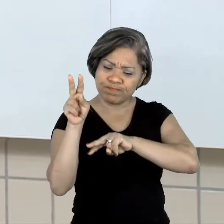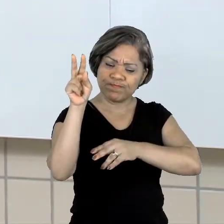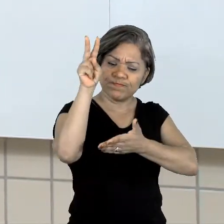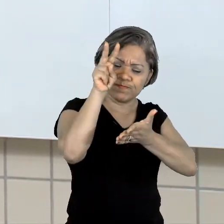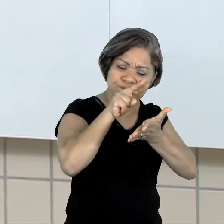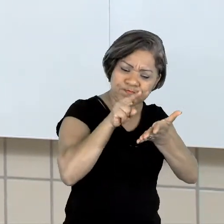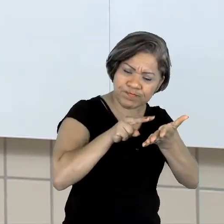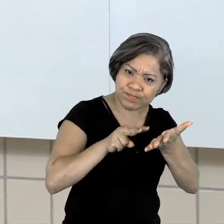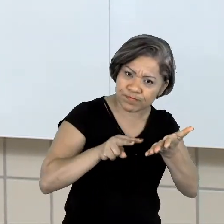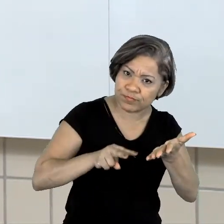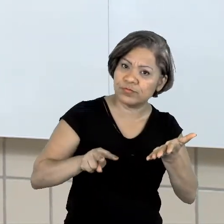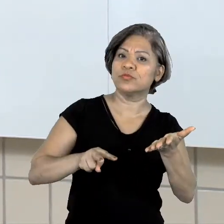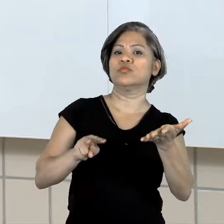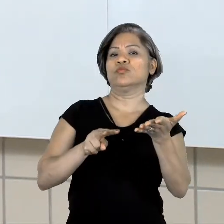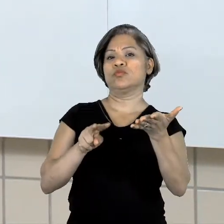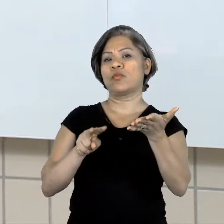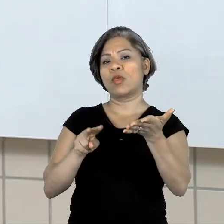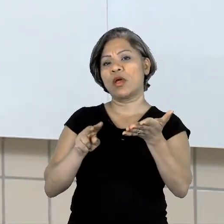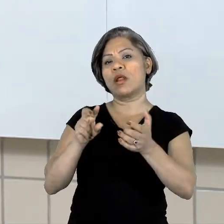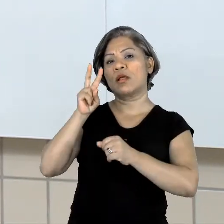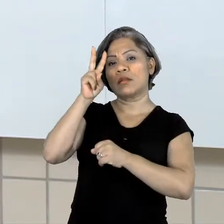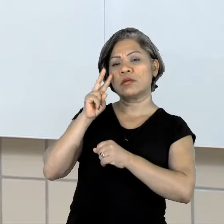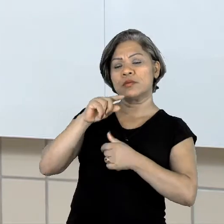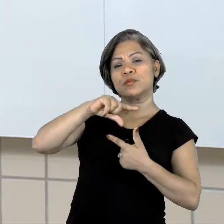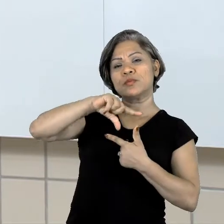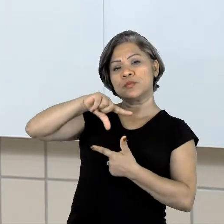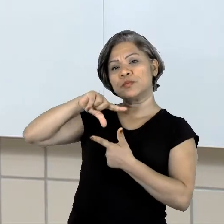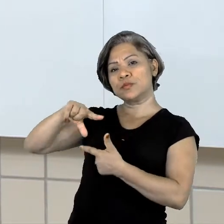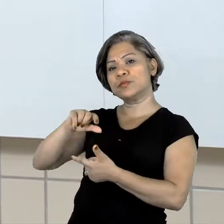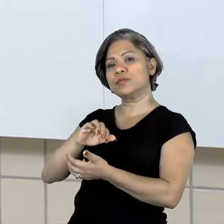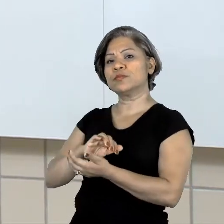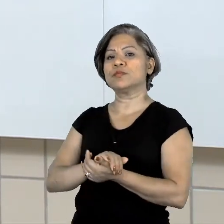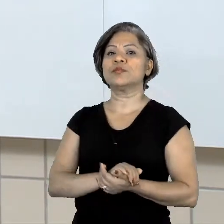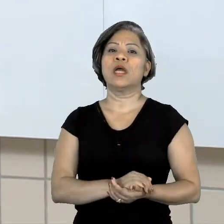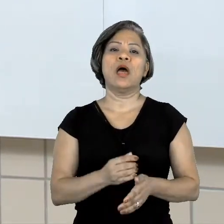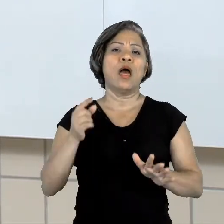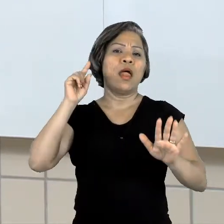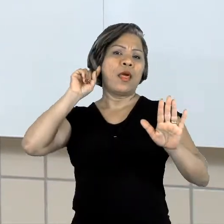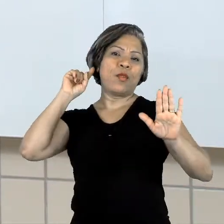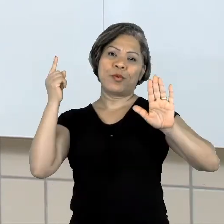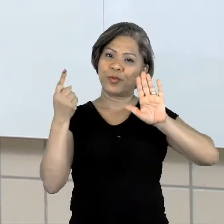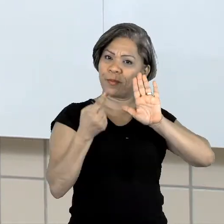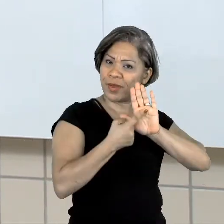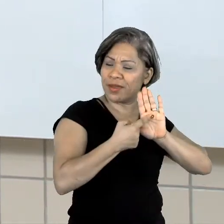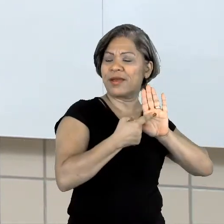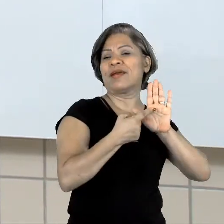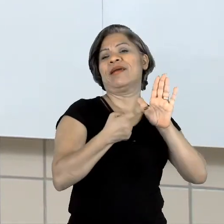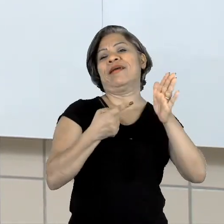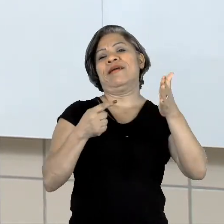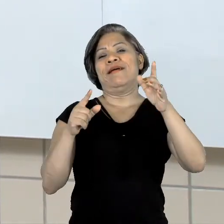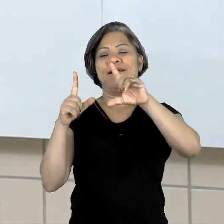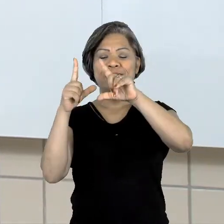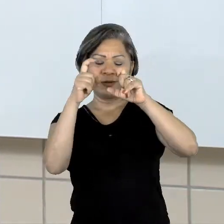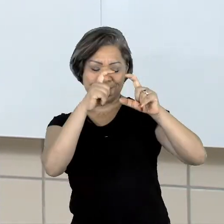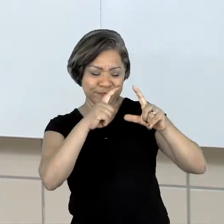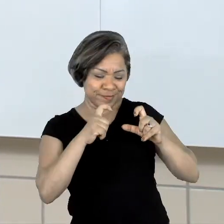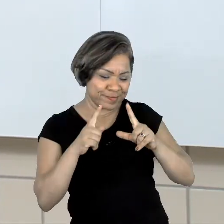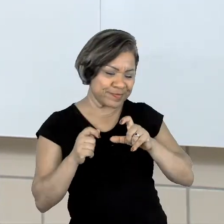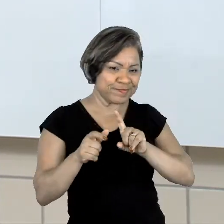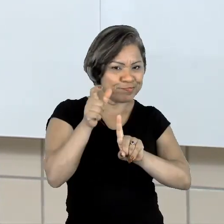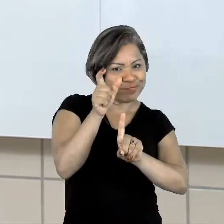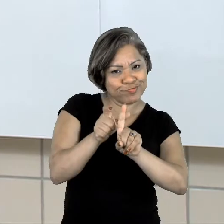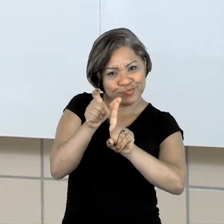das histórias em quadrinhos. As onomatopeias, os pontos, os sinais de pontuação, as expressões dos personagens,